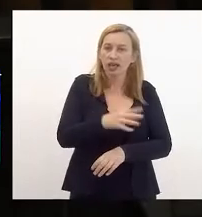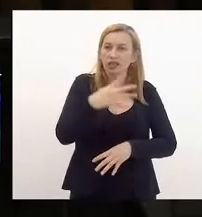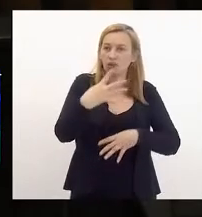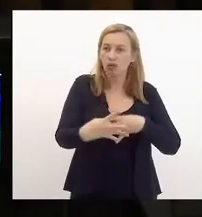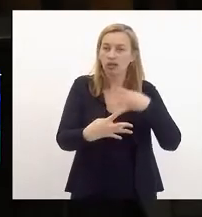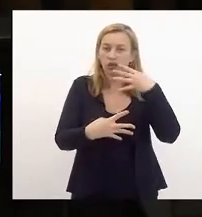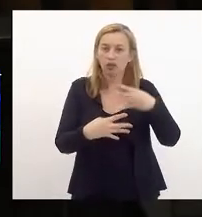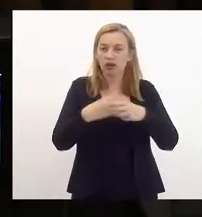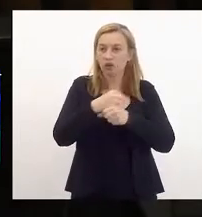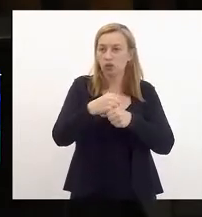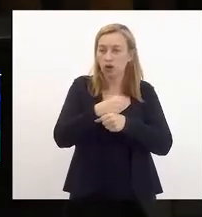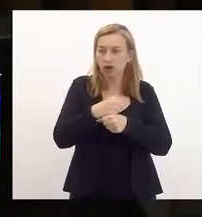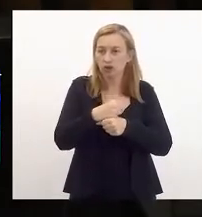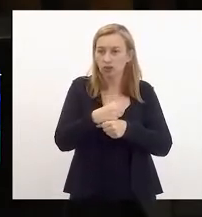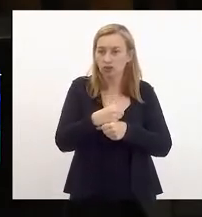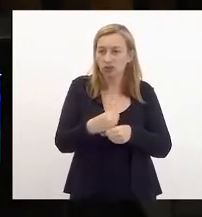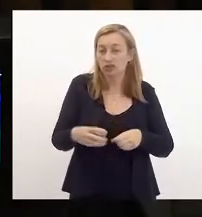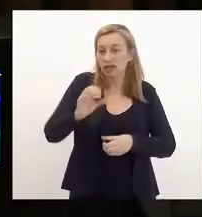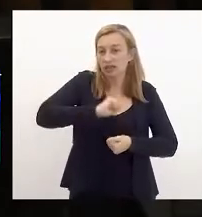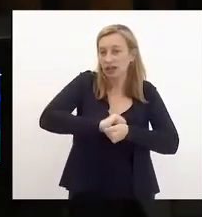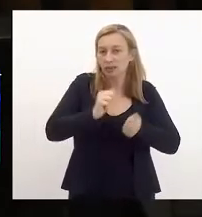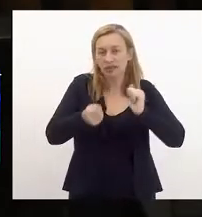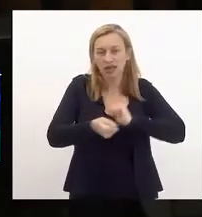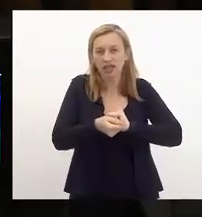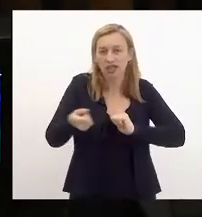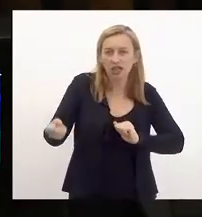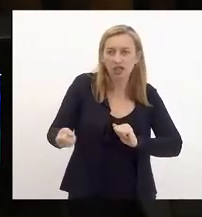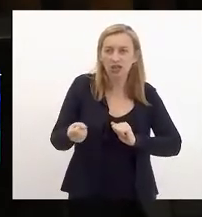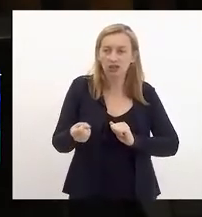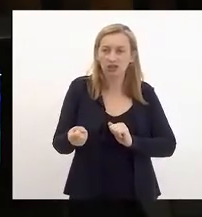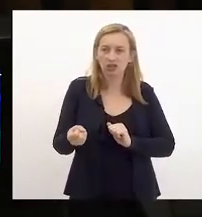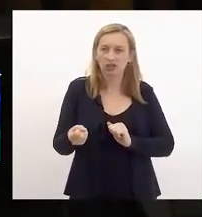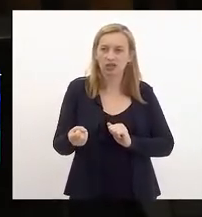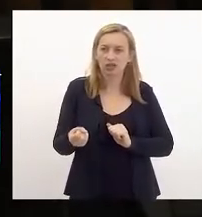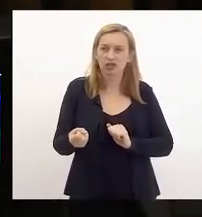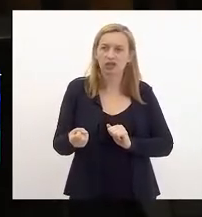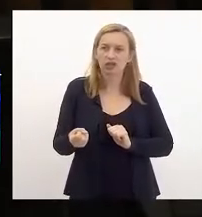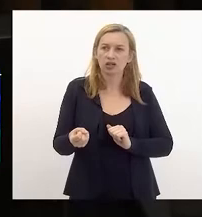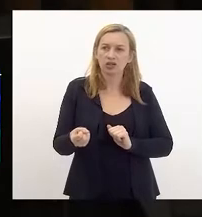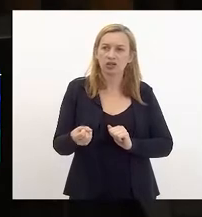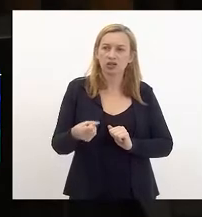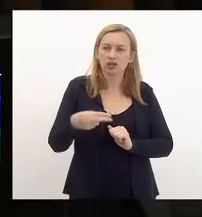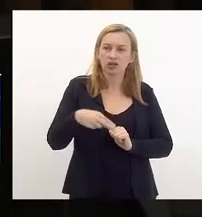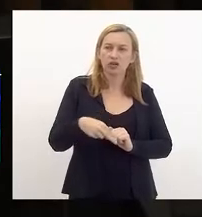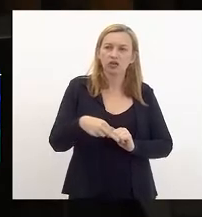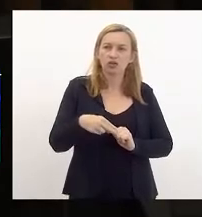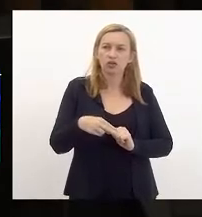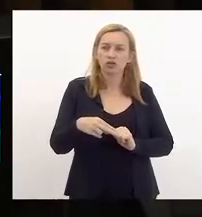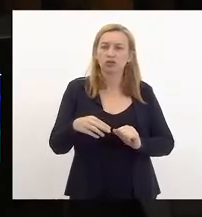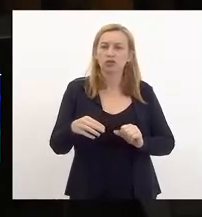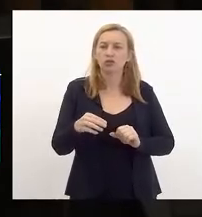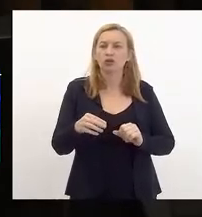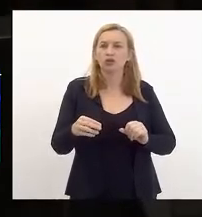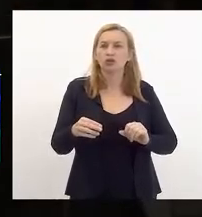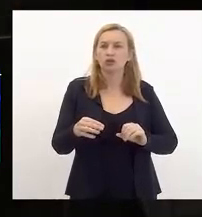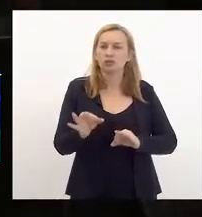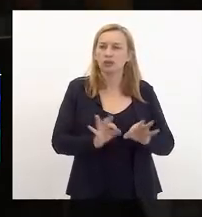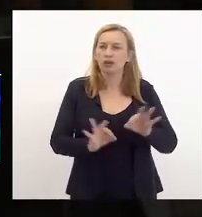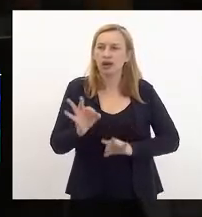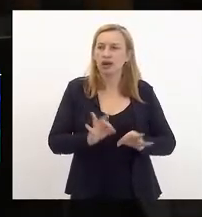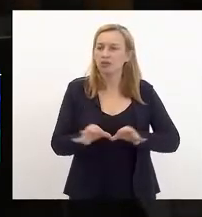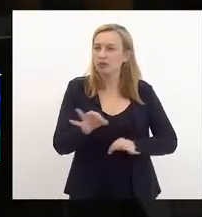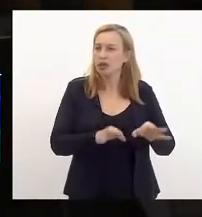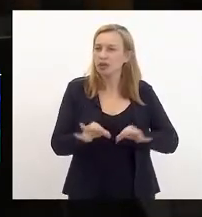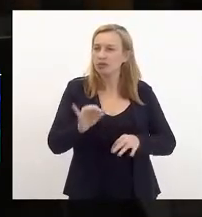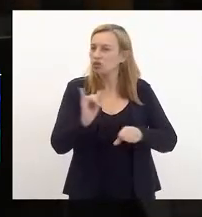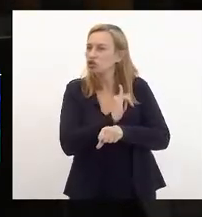se adaptaria aos norte, ou ao norte, definido pelo plano estratégico. e esse